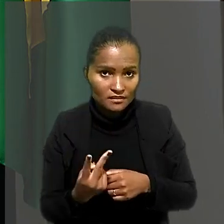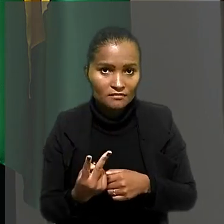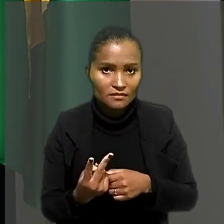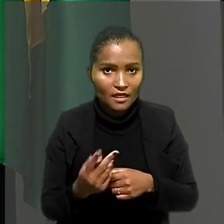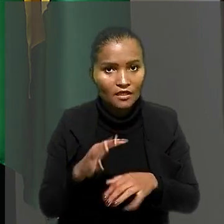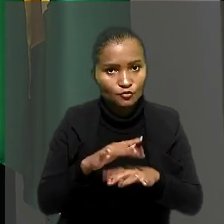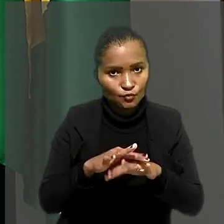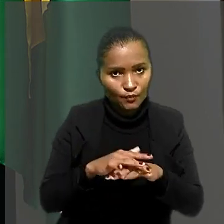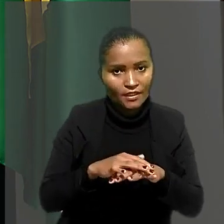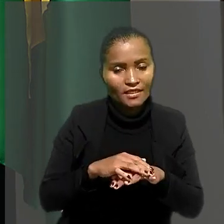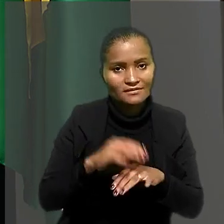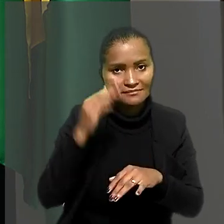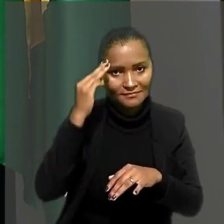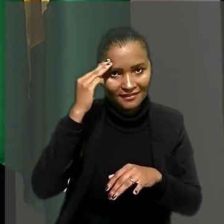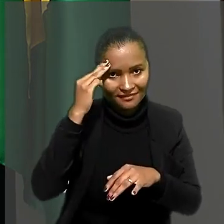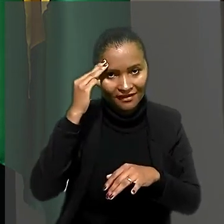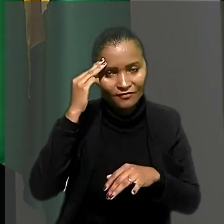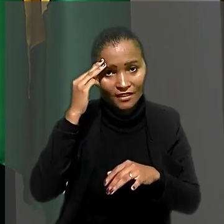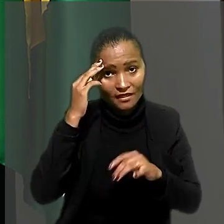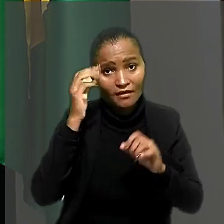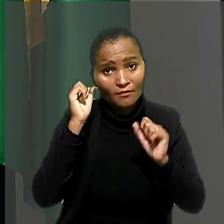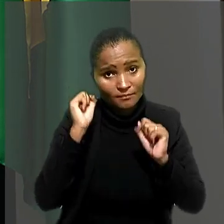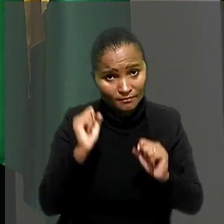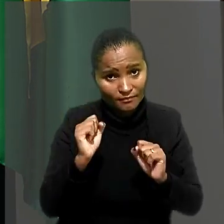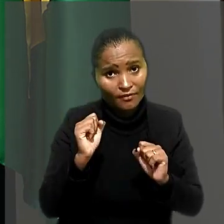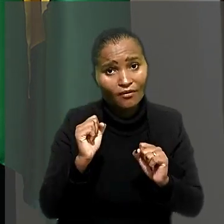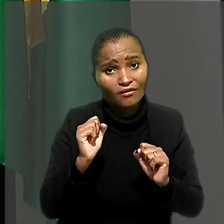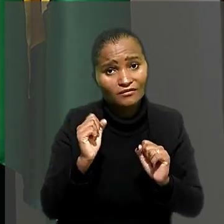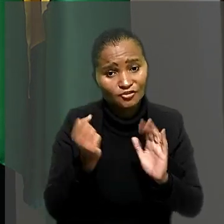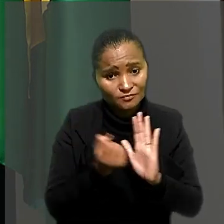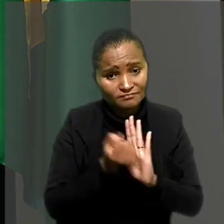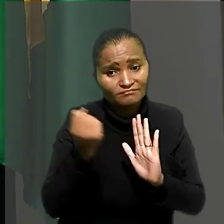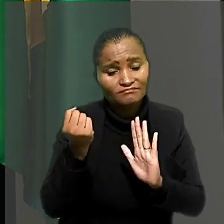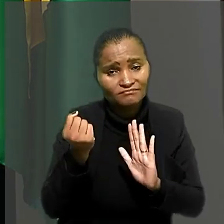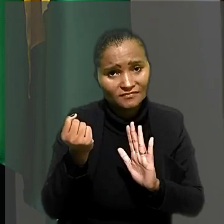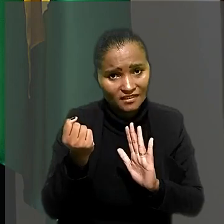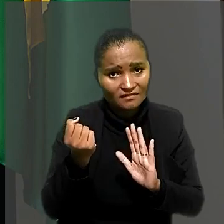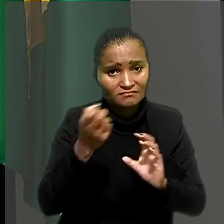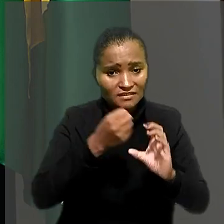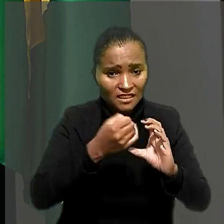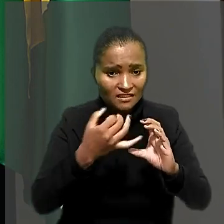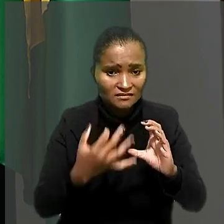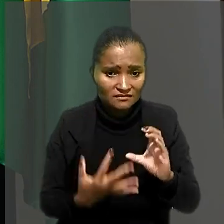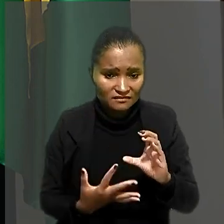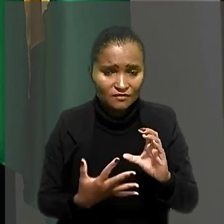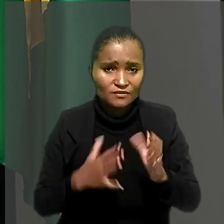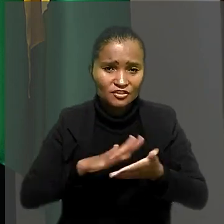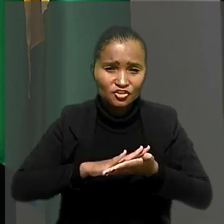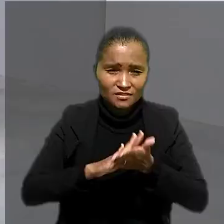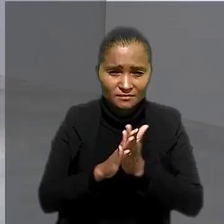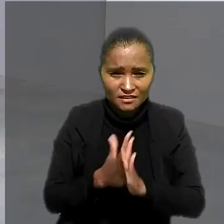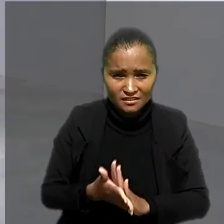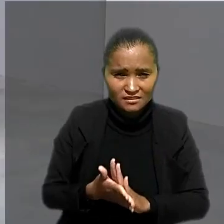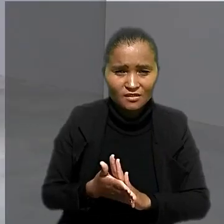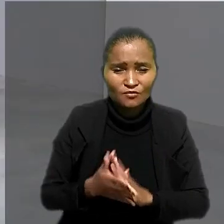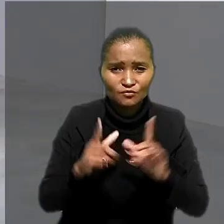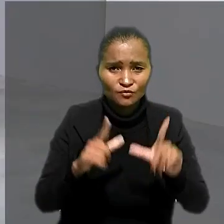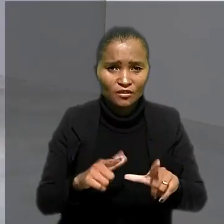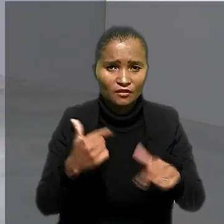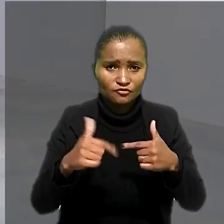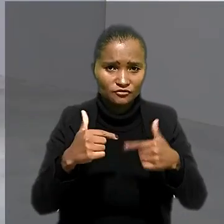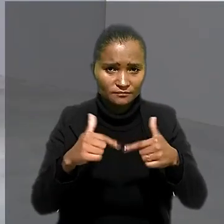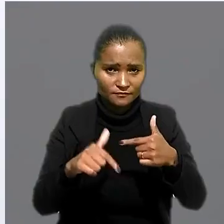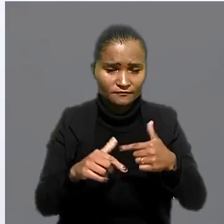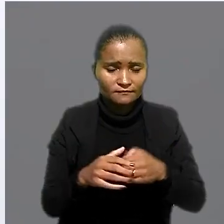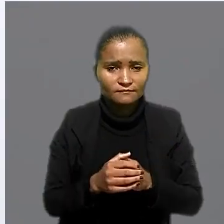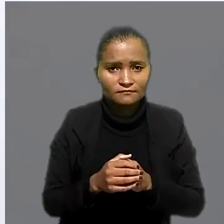que a doença mental pode ser considerada, inclusive, estigmatizante para efeito de caracterização e discriminação no meio